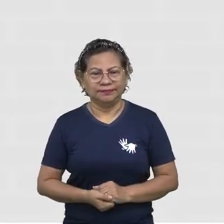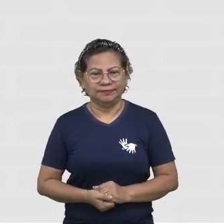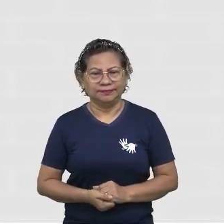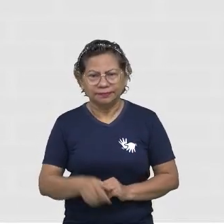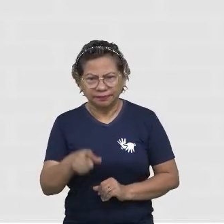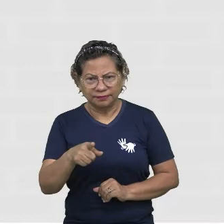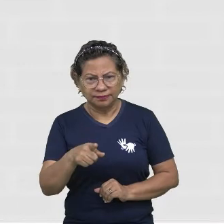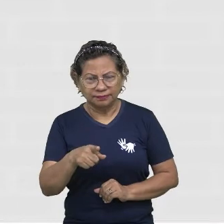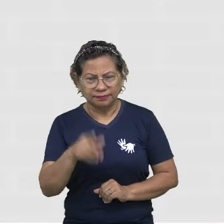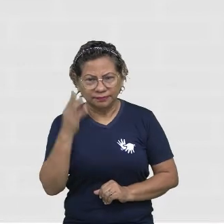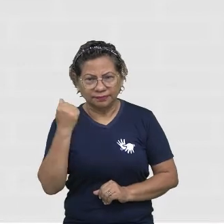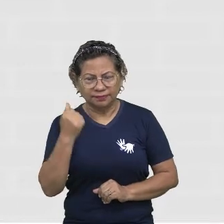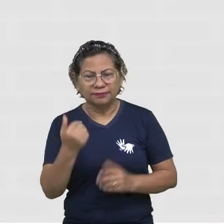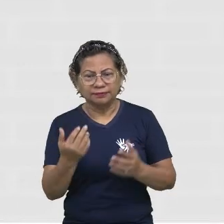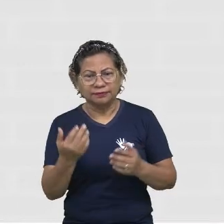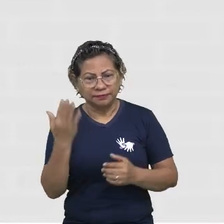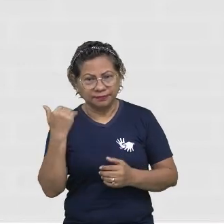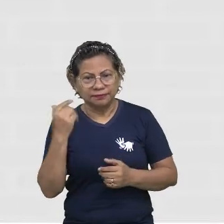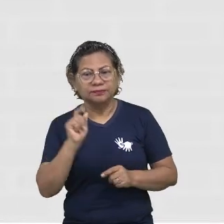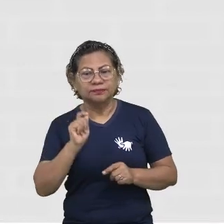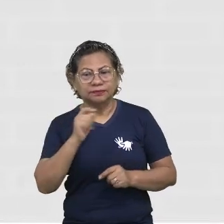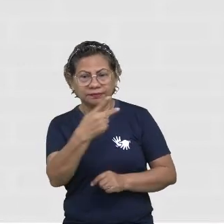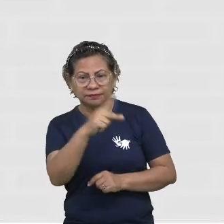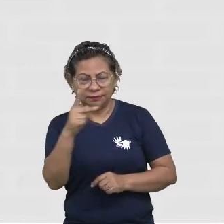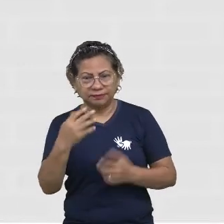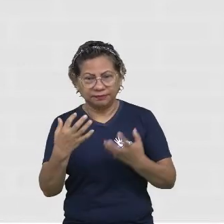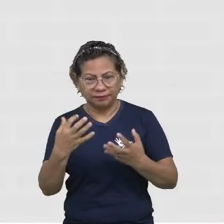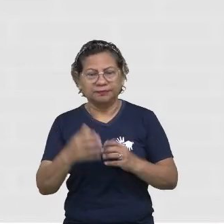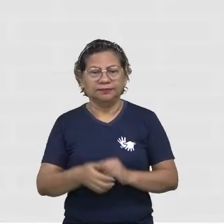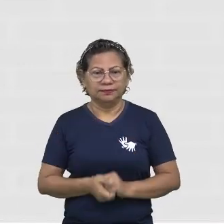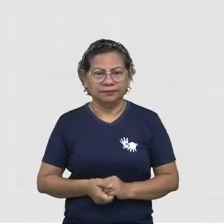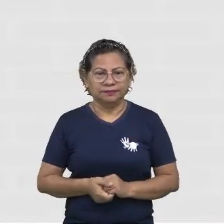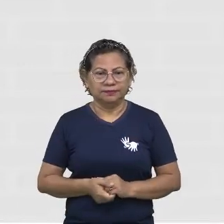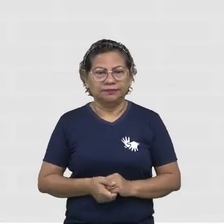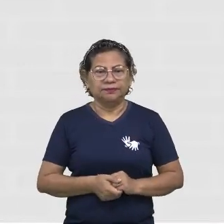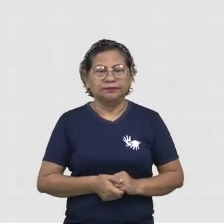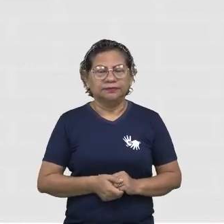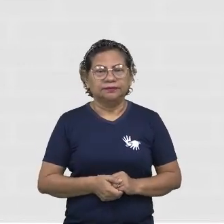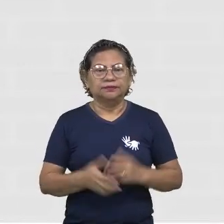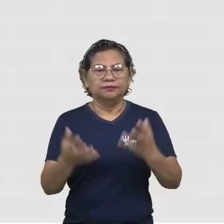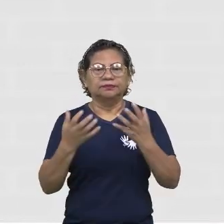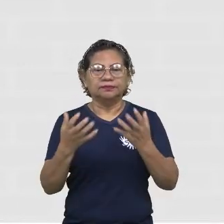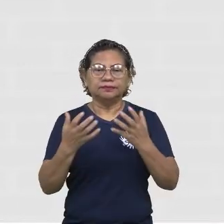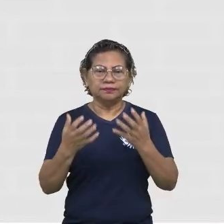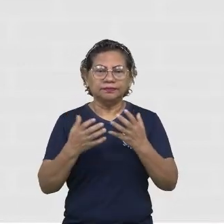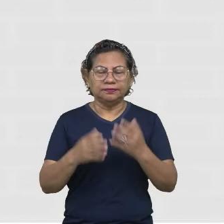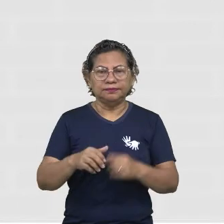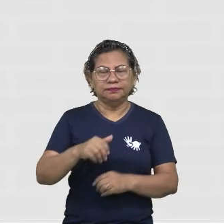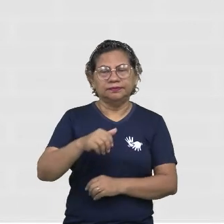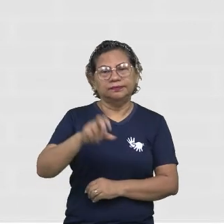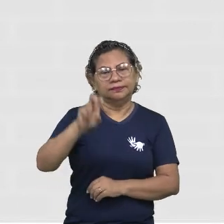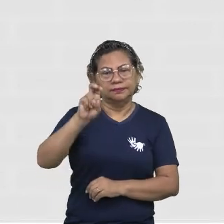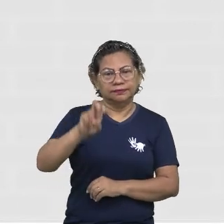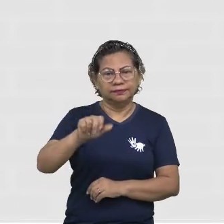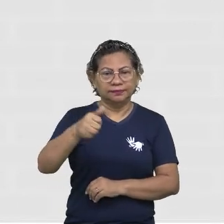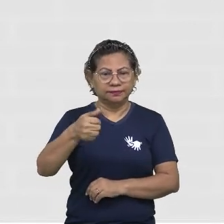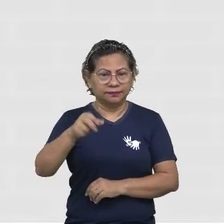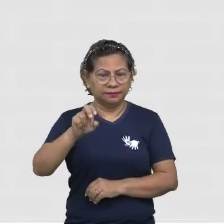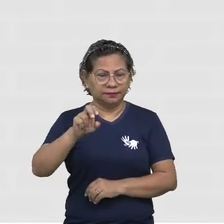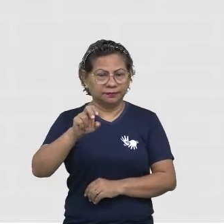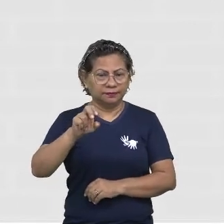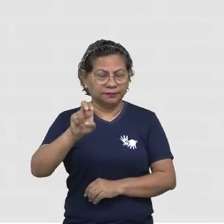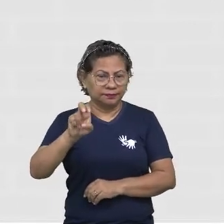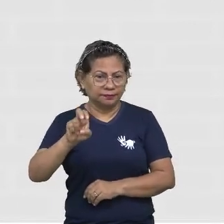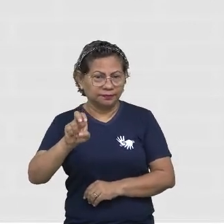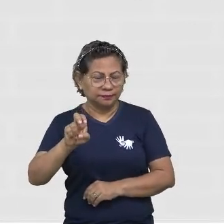têm alguma coisa aí? Anotem aí. Onde eu quero estar daqui a 5, 10, 15 ou 20